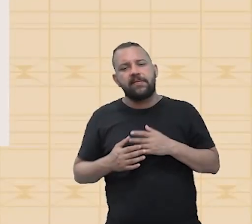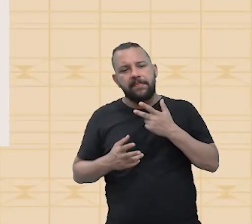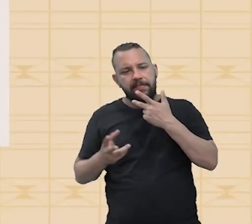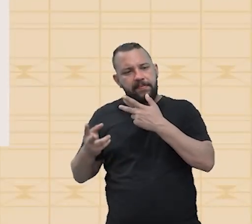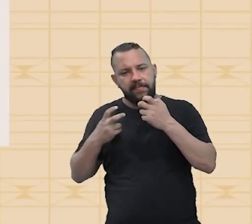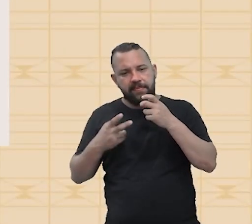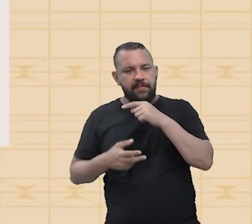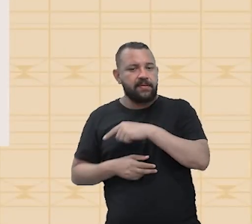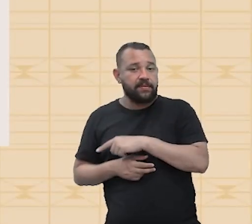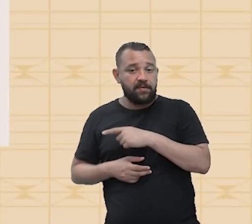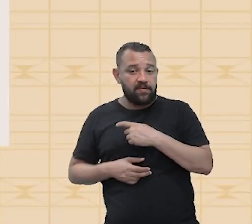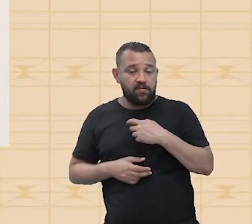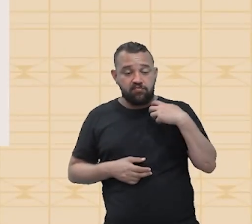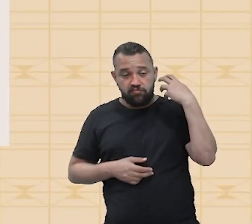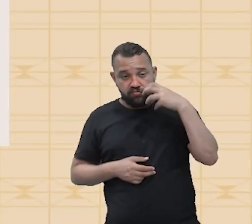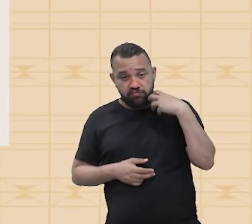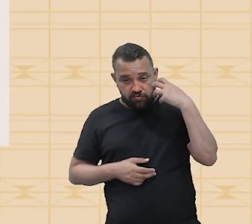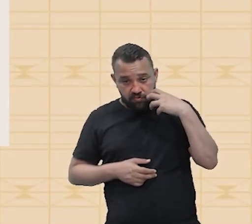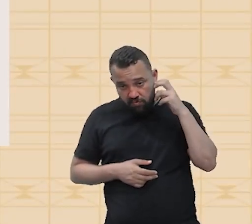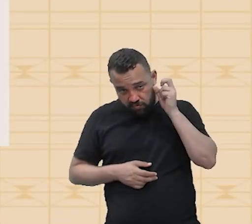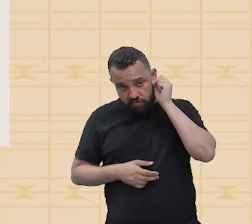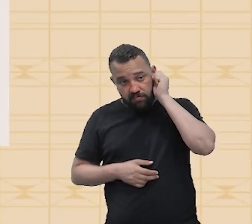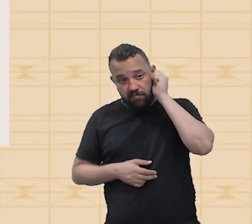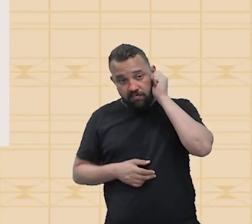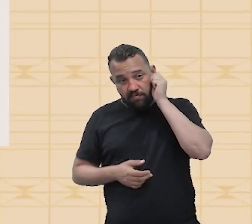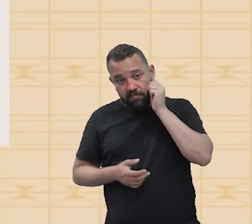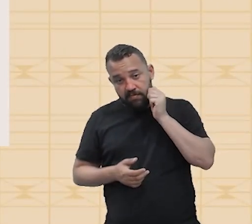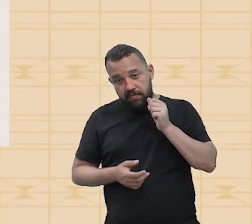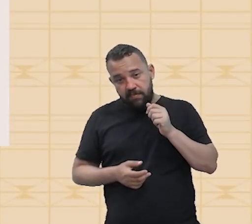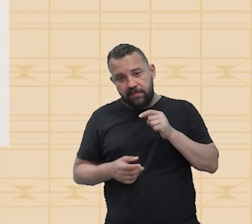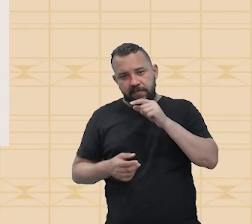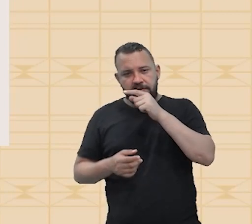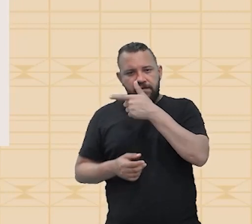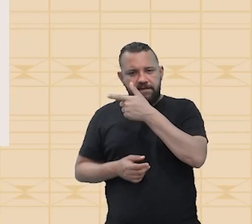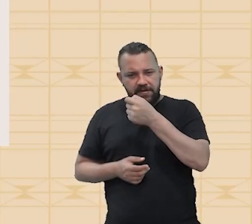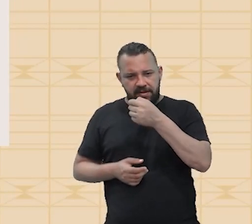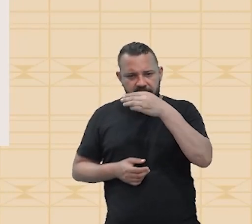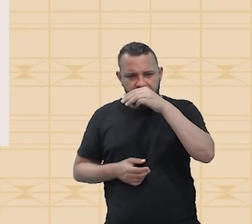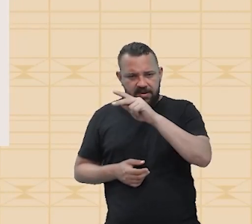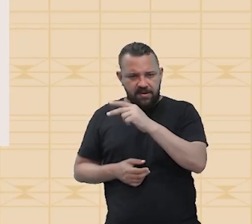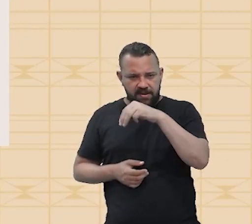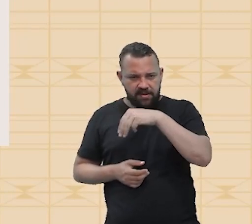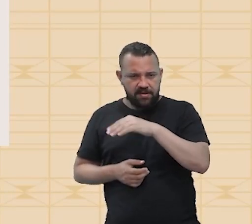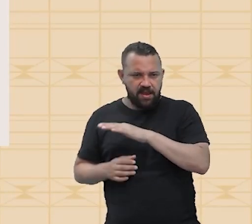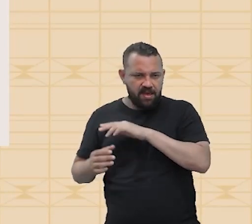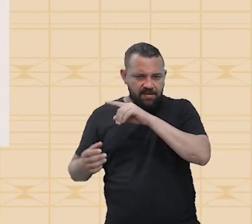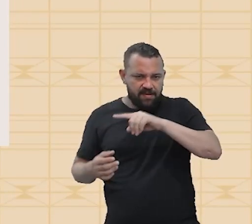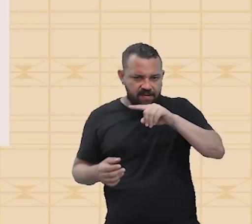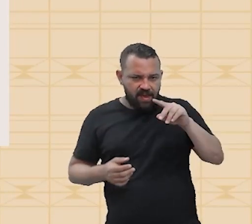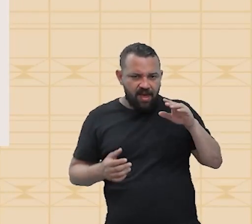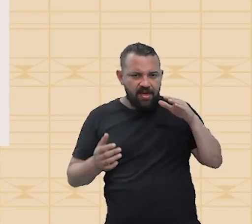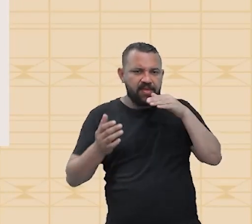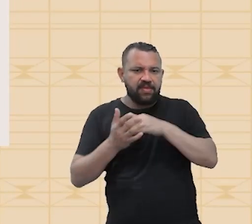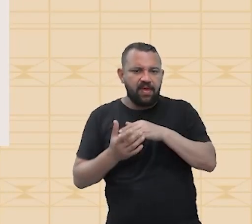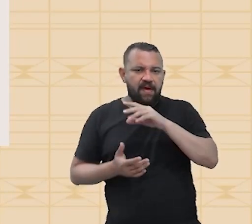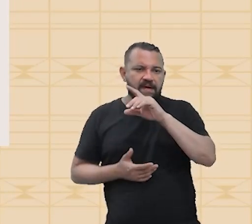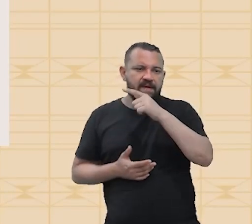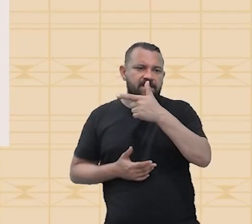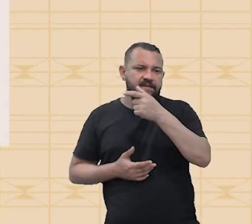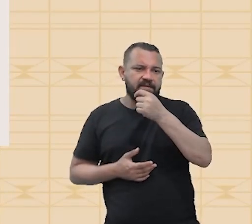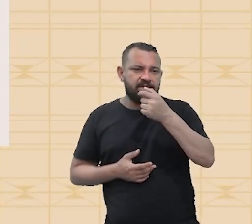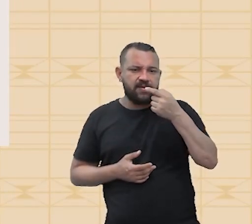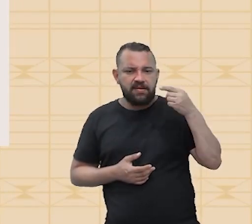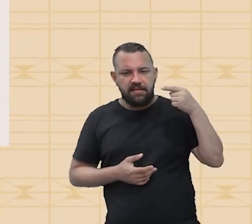som. Então, o nosso som audível, que ele vai em escala de frequência entre 20 a 20 mil hertz, ele vai ser classificado como